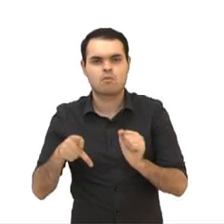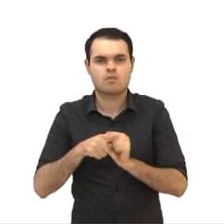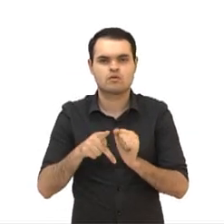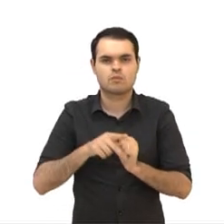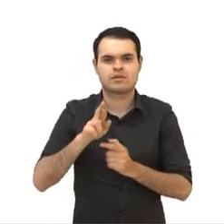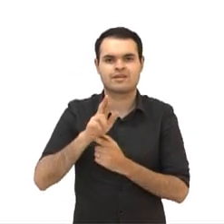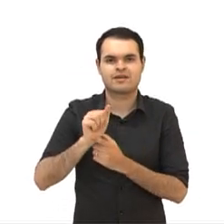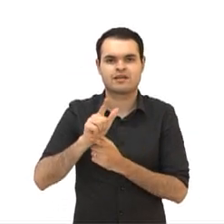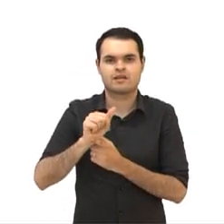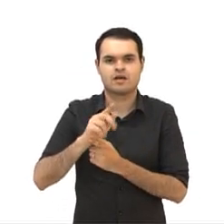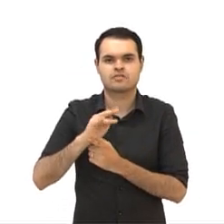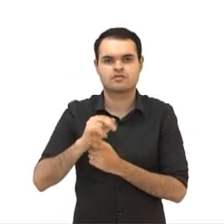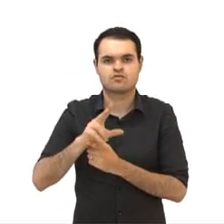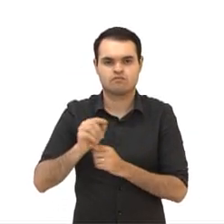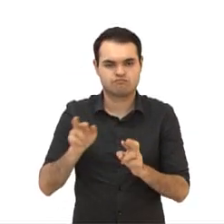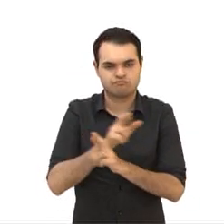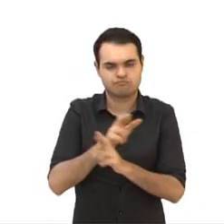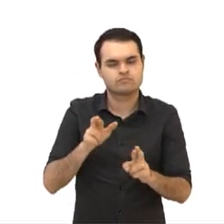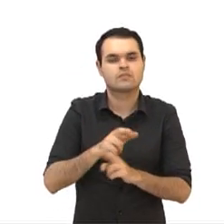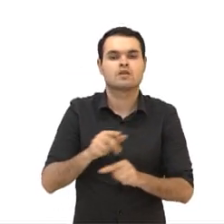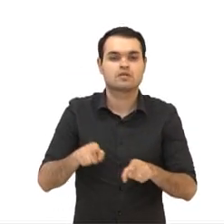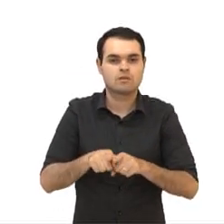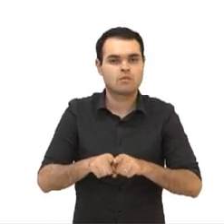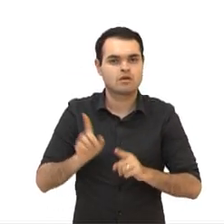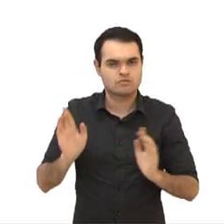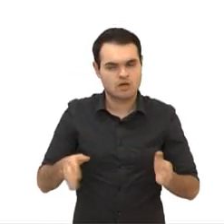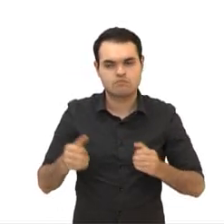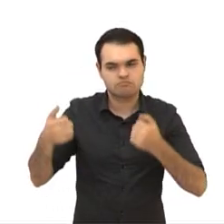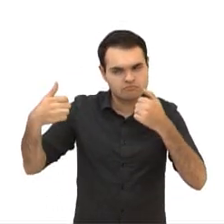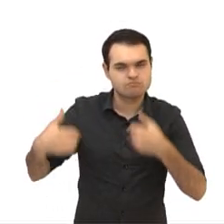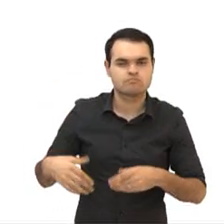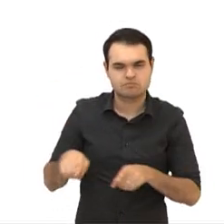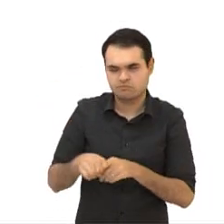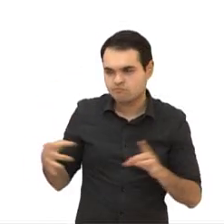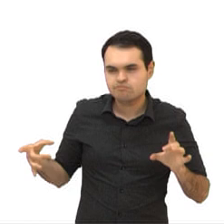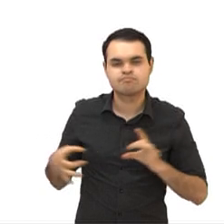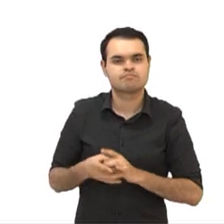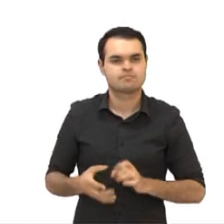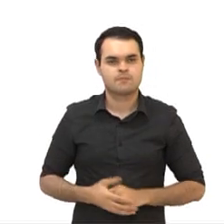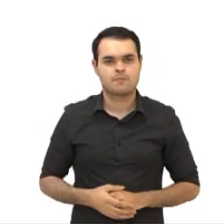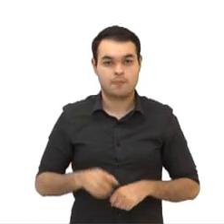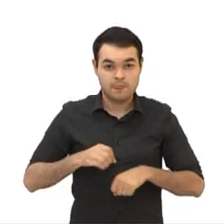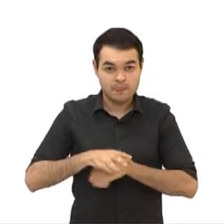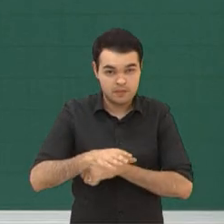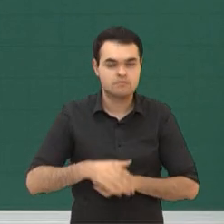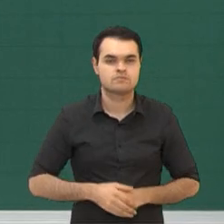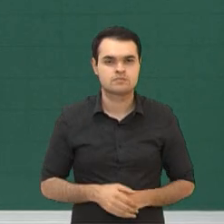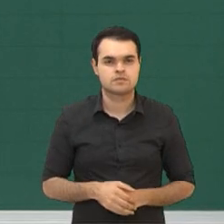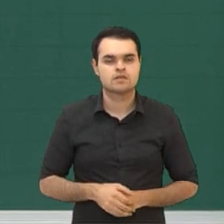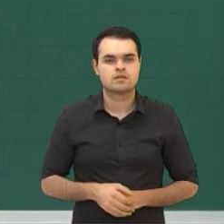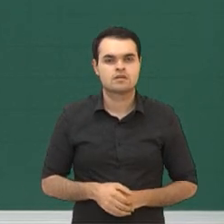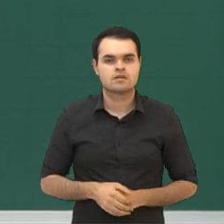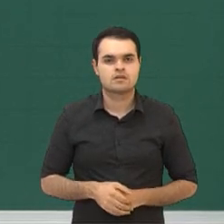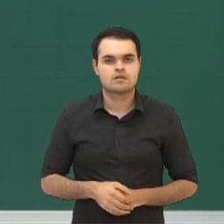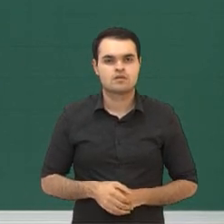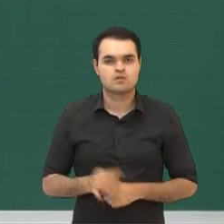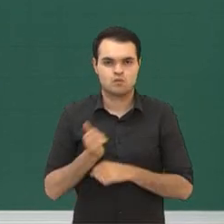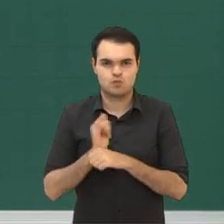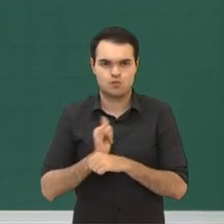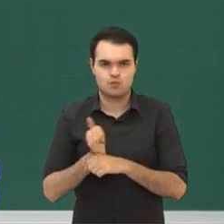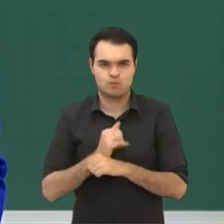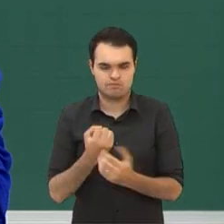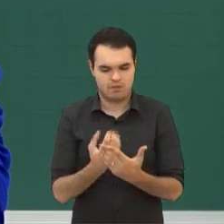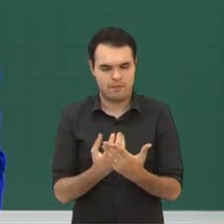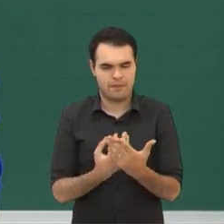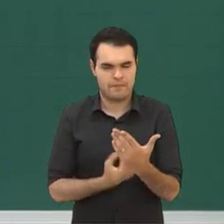Perfeito. Eu trabalhei com os alunos da segunda série e da terceira também. Algum recado aí? falar, Teacher Carlos, lá do YouTube o pessoal